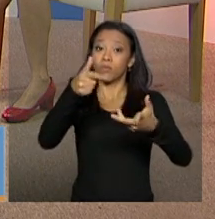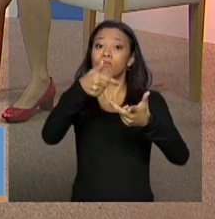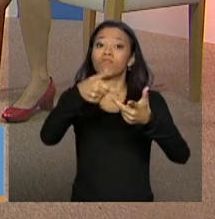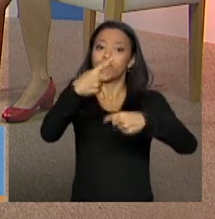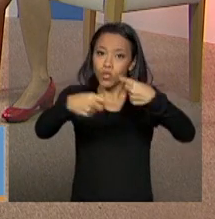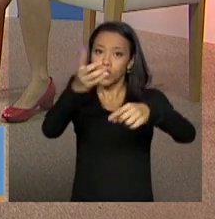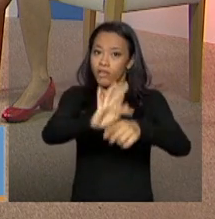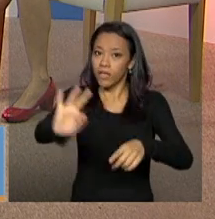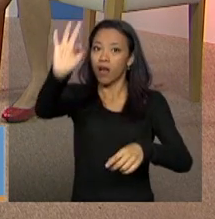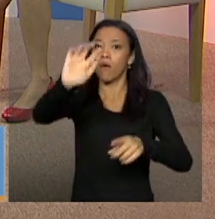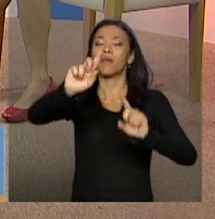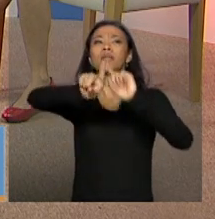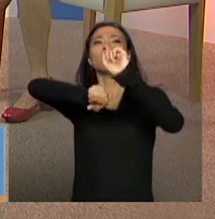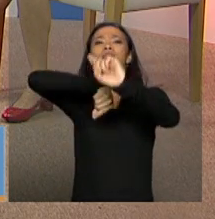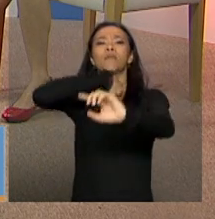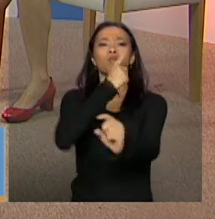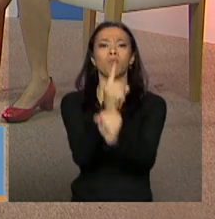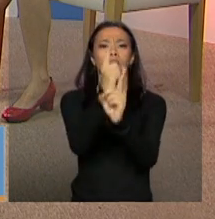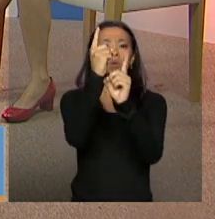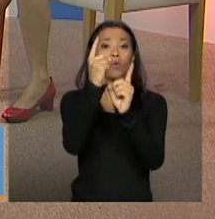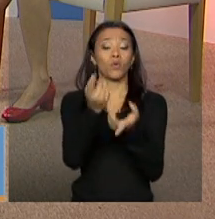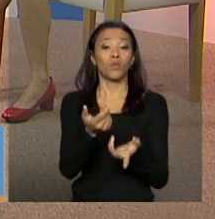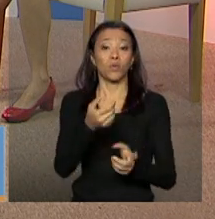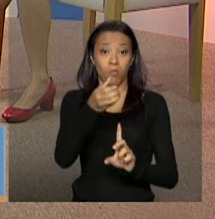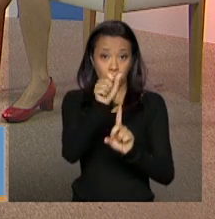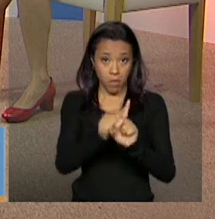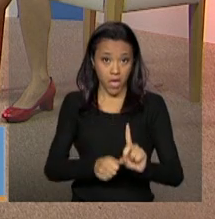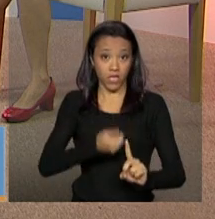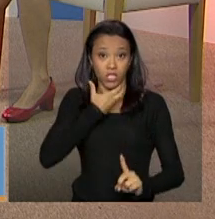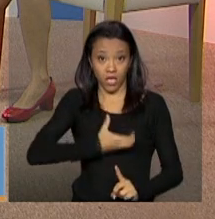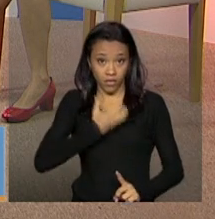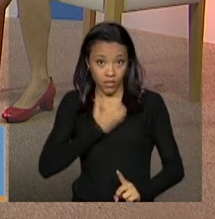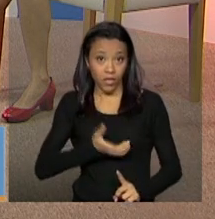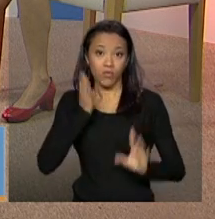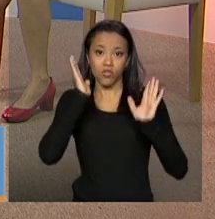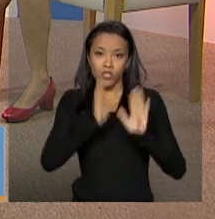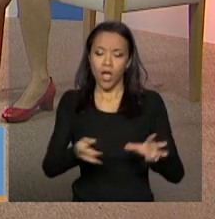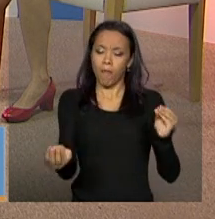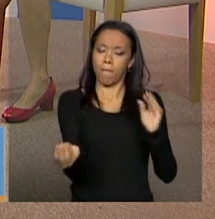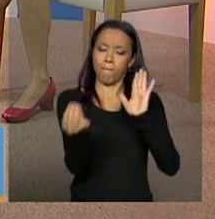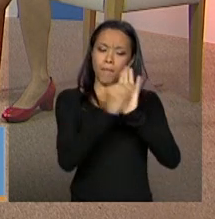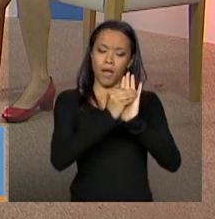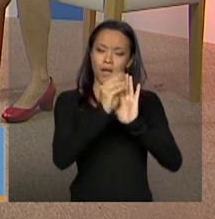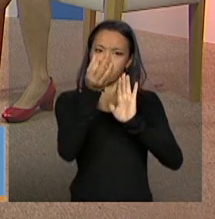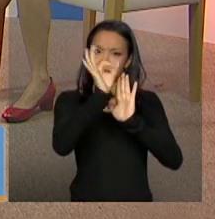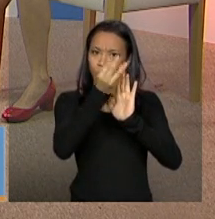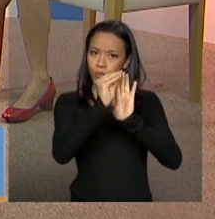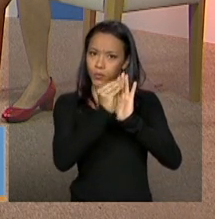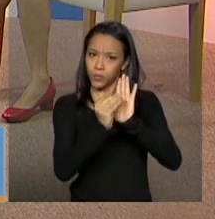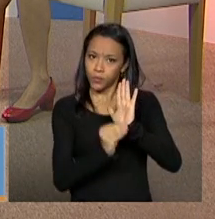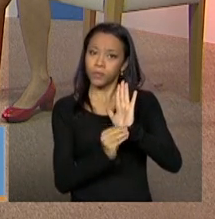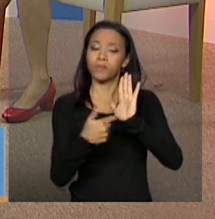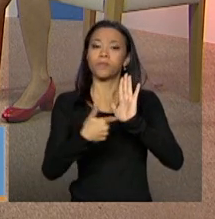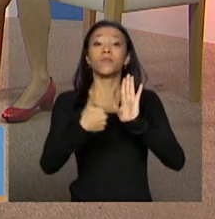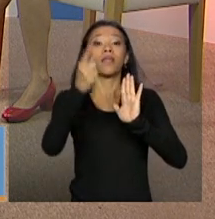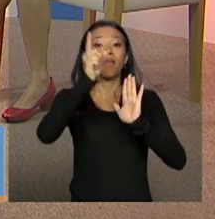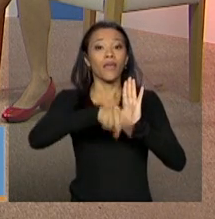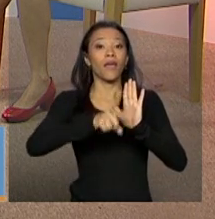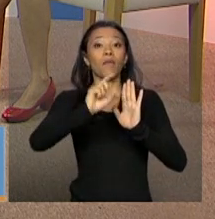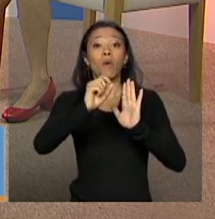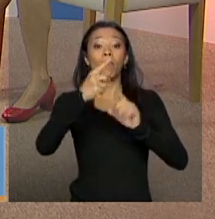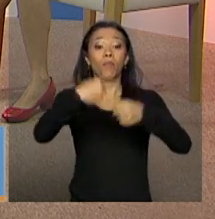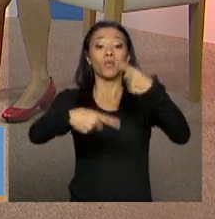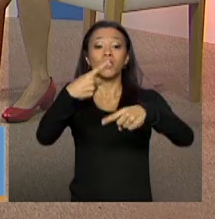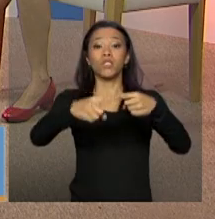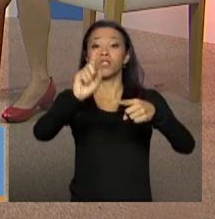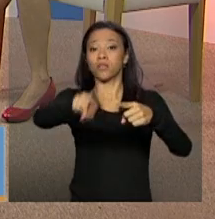em dezembro a gente possa, de fato, ter, né, as diretrizes para o pacto, as deliberações para a política no próximo ano,